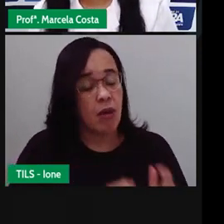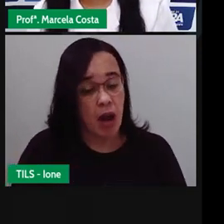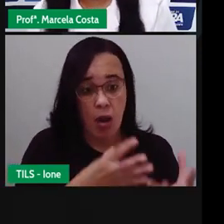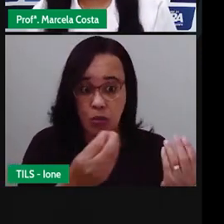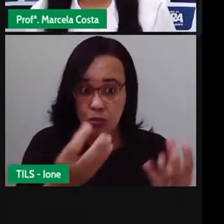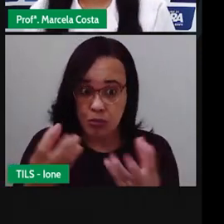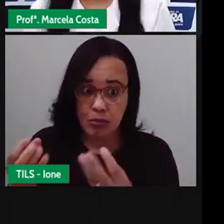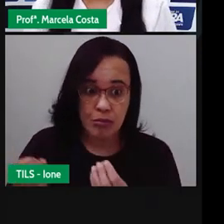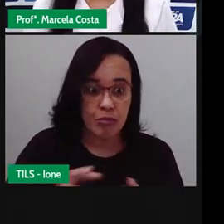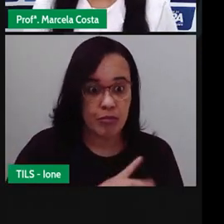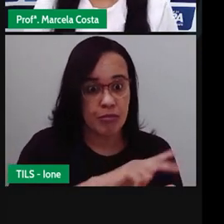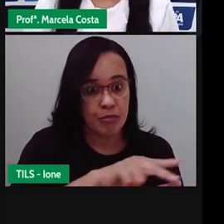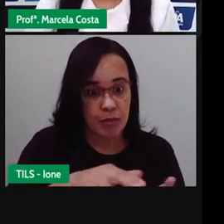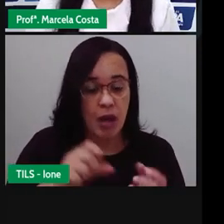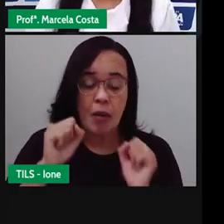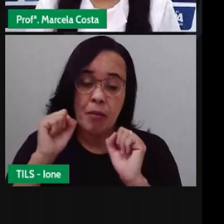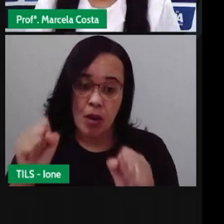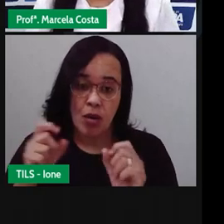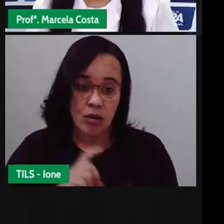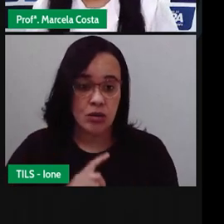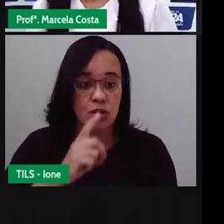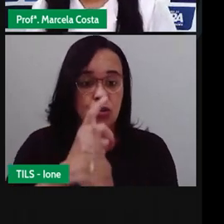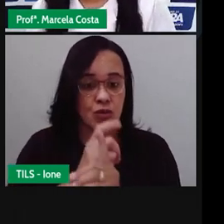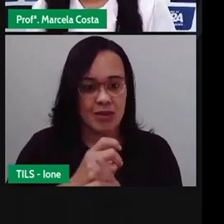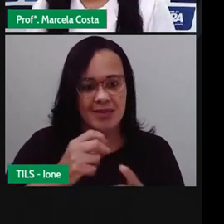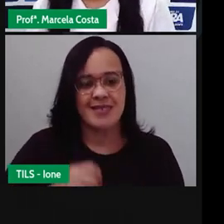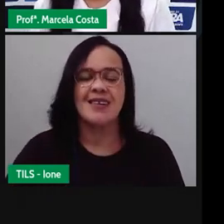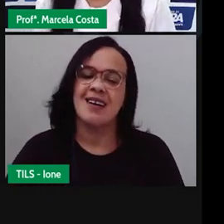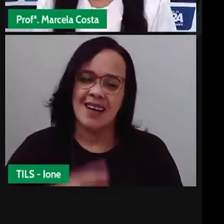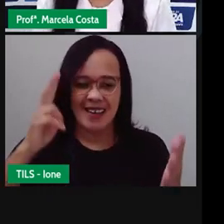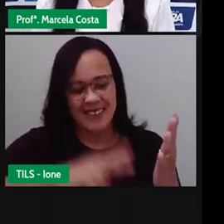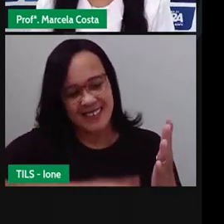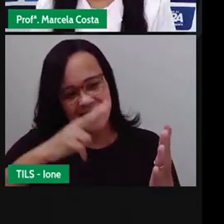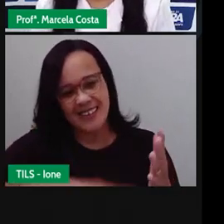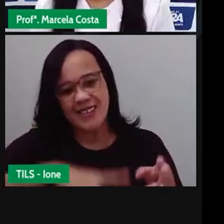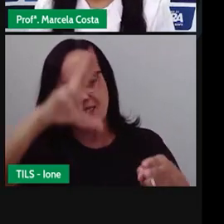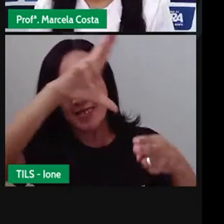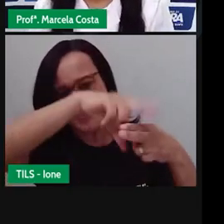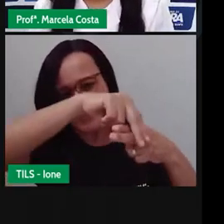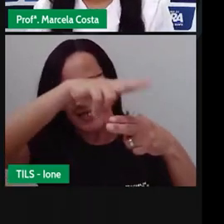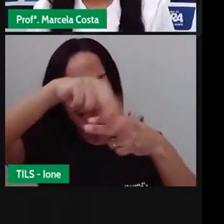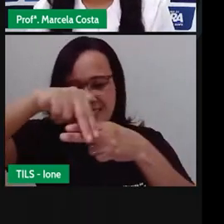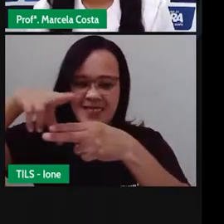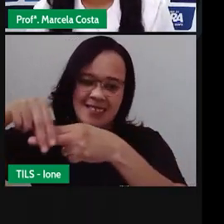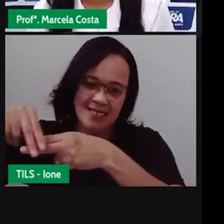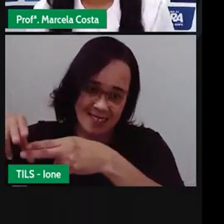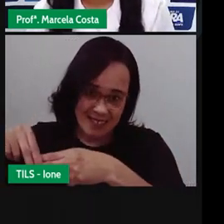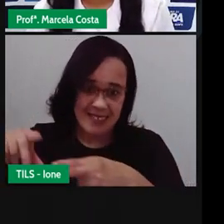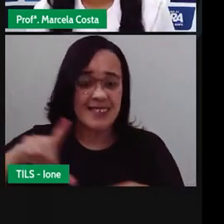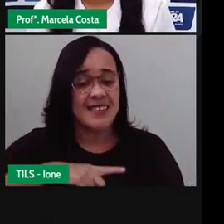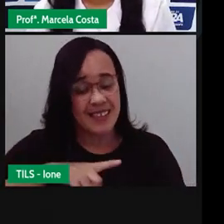cordeus. Por exemplo, no mercado de arte popular,